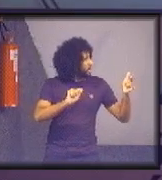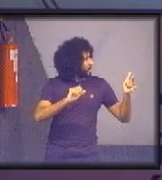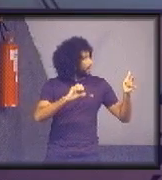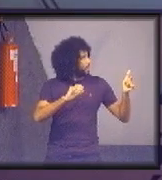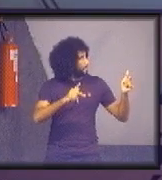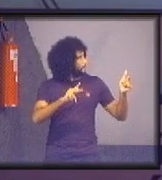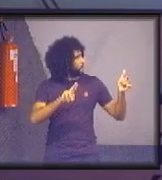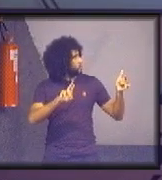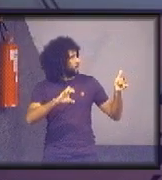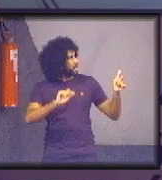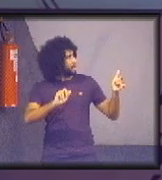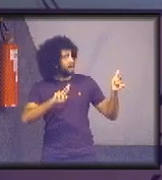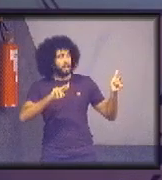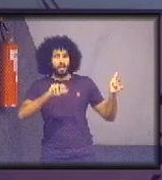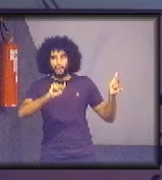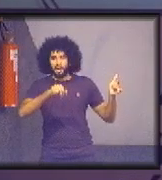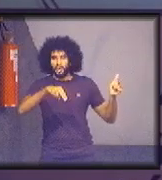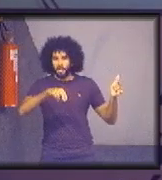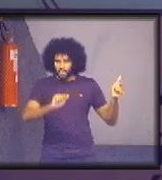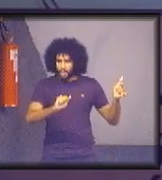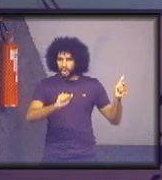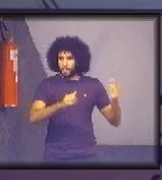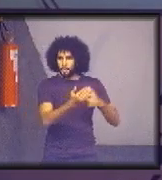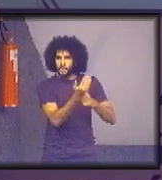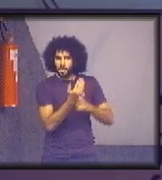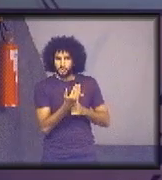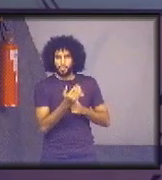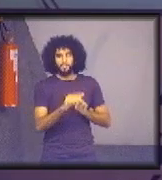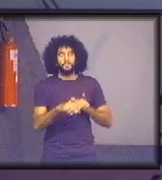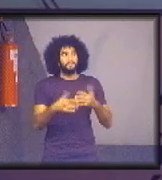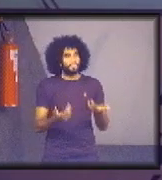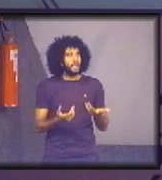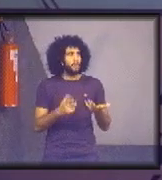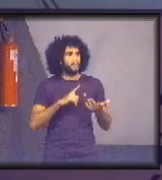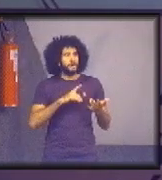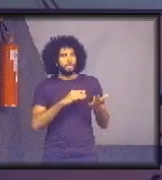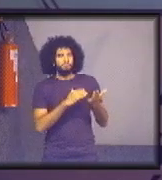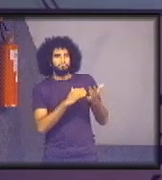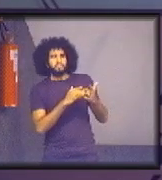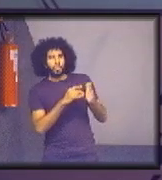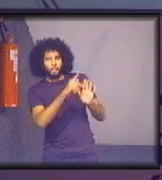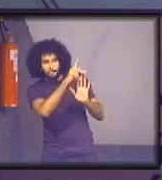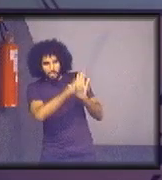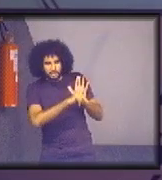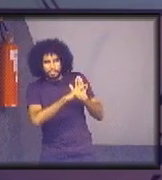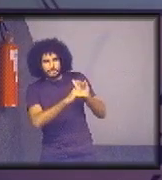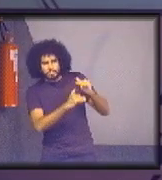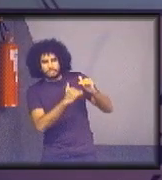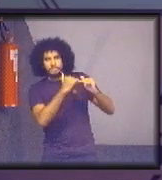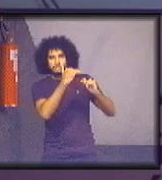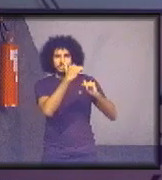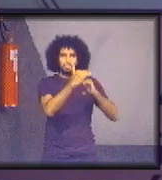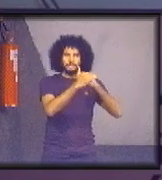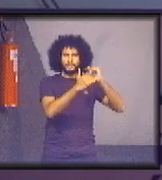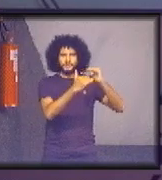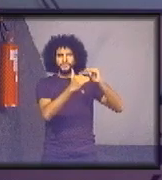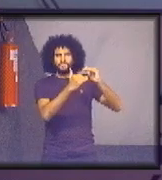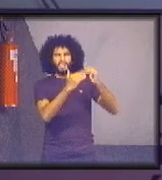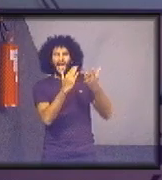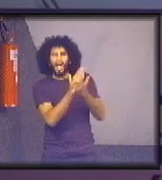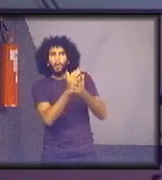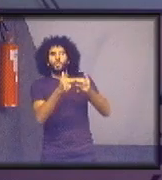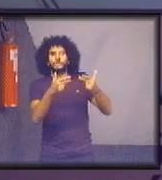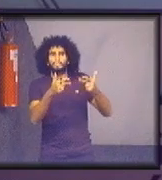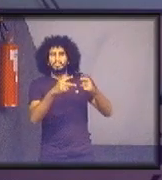no plantio das árvores. Então a gente está desenvolvendo o projeto, estamos repensando algumas